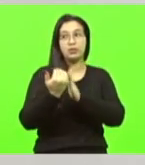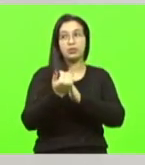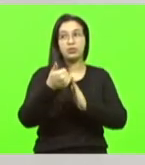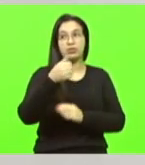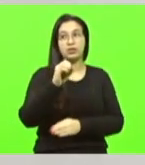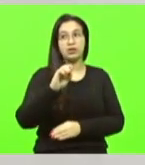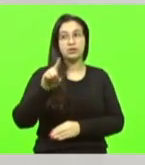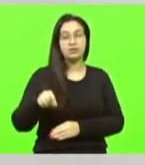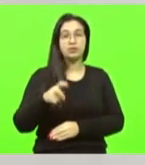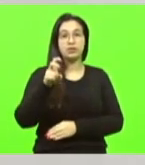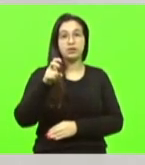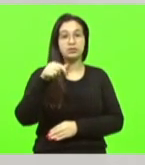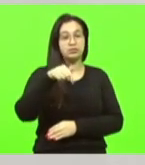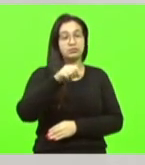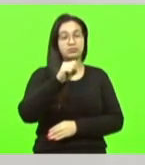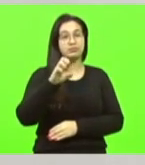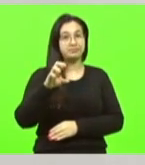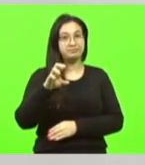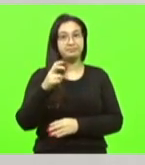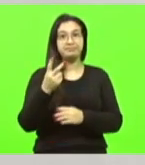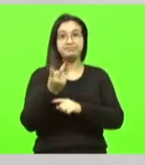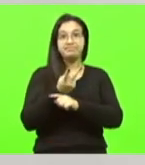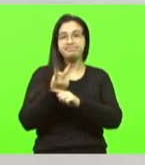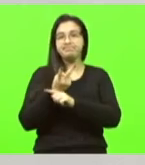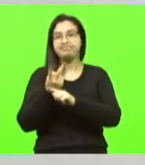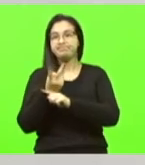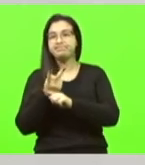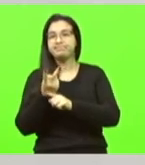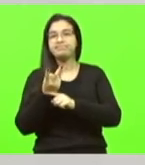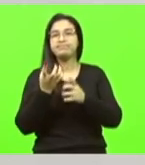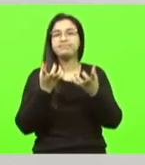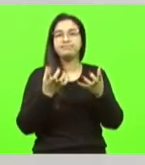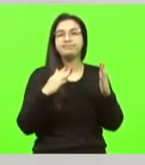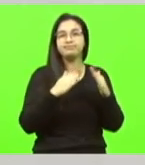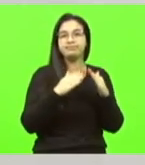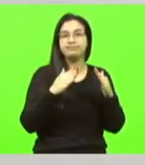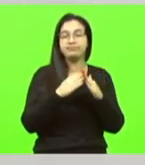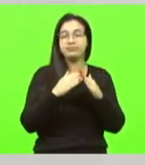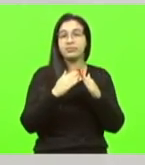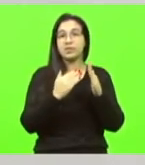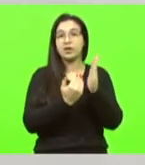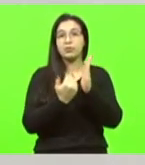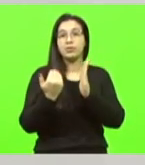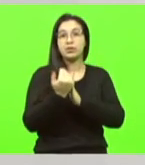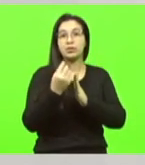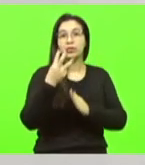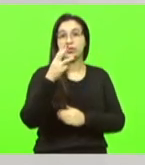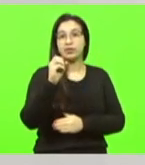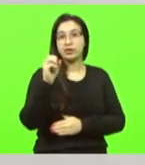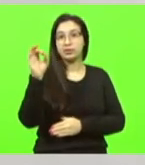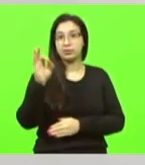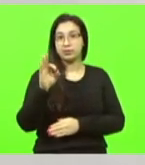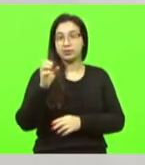em Santa Catarina, a procura aumentou, a busca por um imóvel cresceu 30% em 2020.